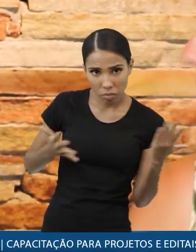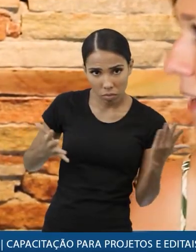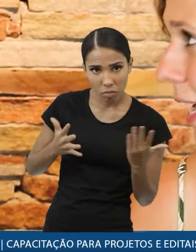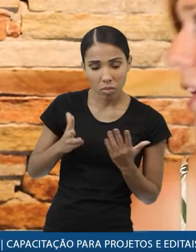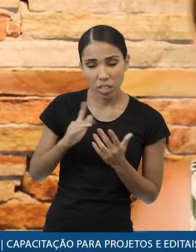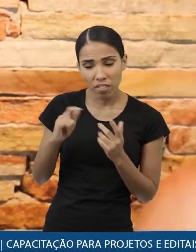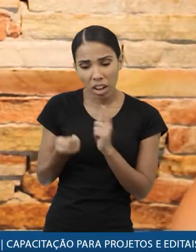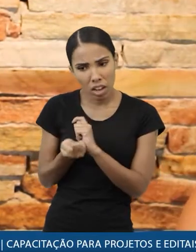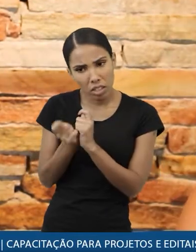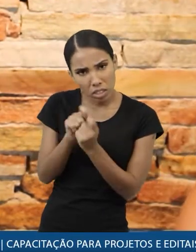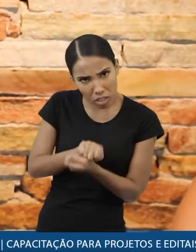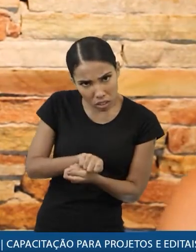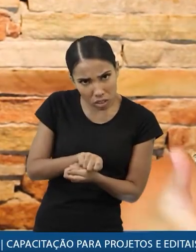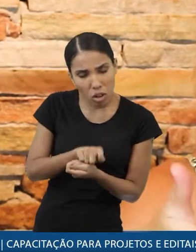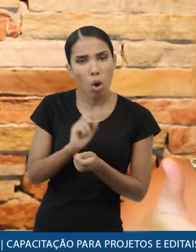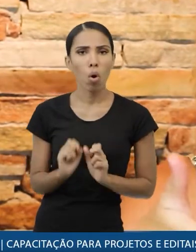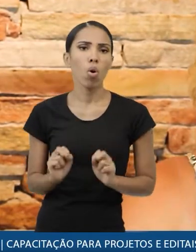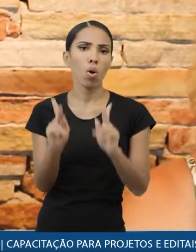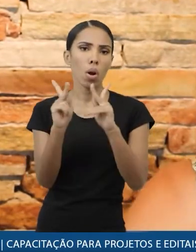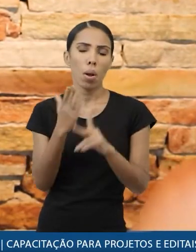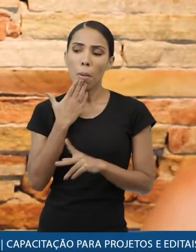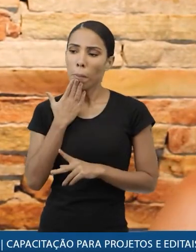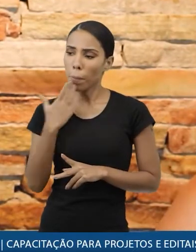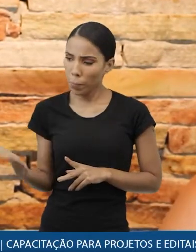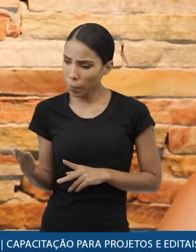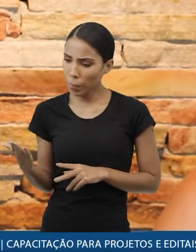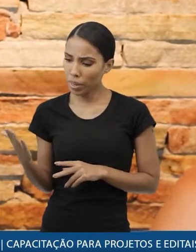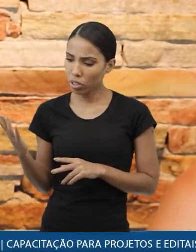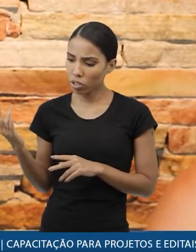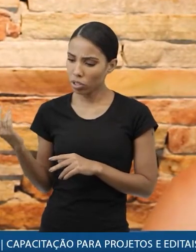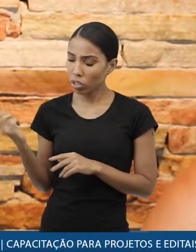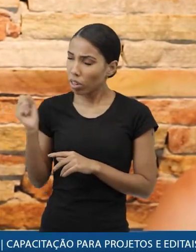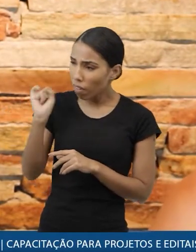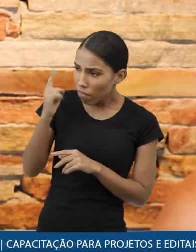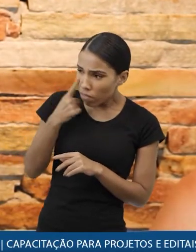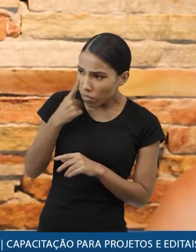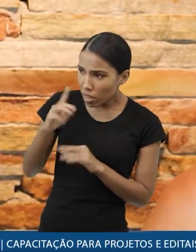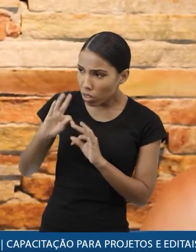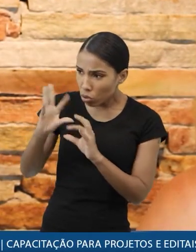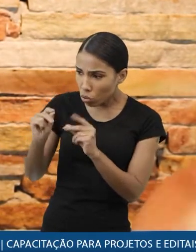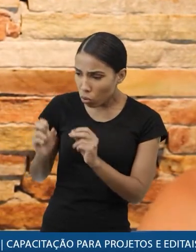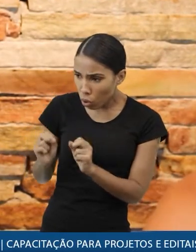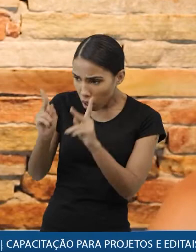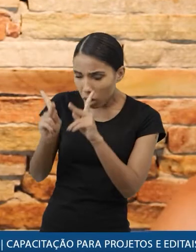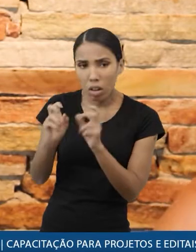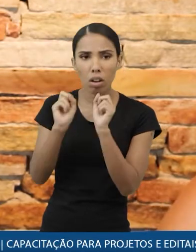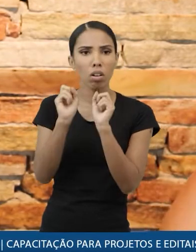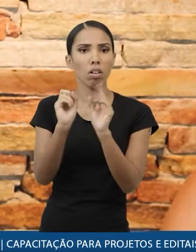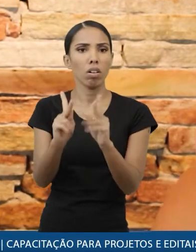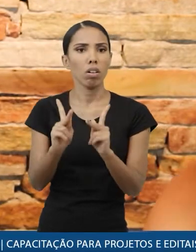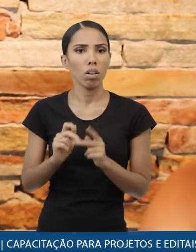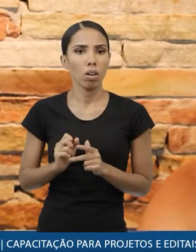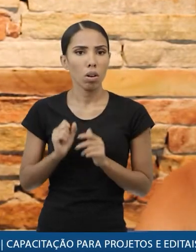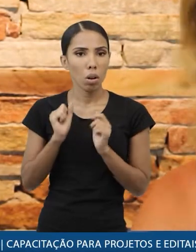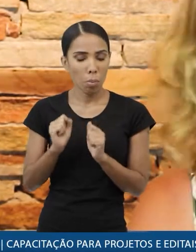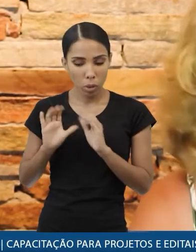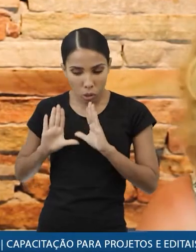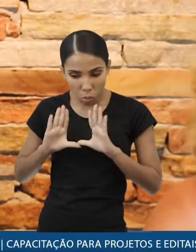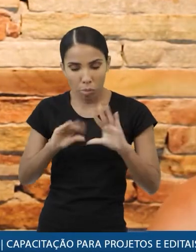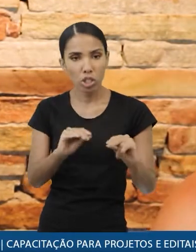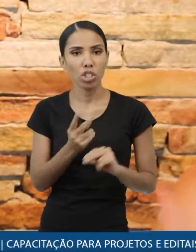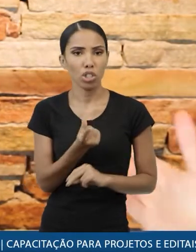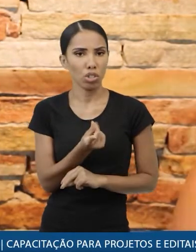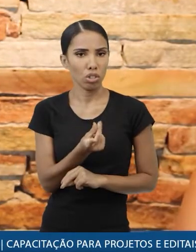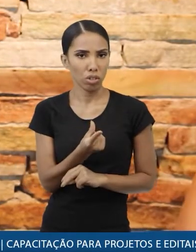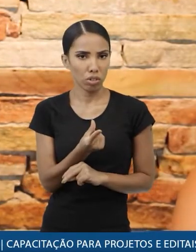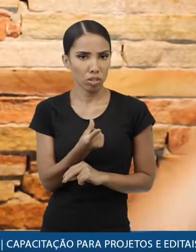e decida se vai adequar readecou ok pede para órgão competente verifica se está tudo ok está tudo ok beleza eu posso mexer no dinheiro graças